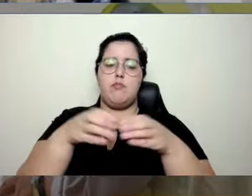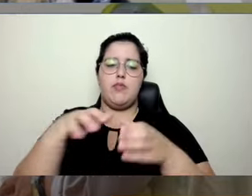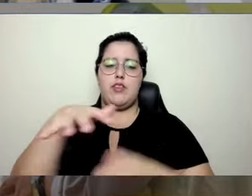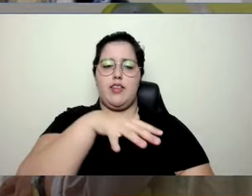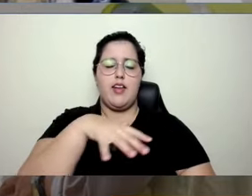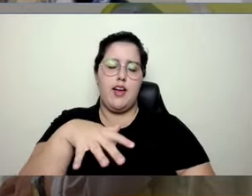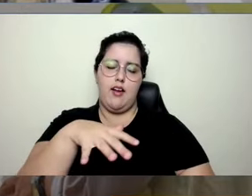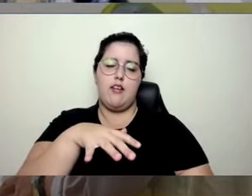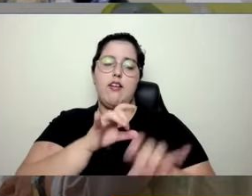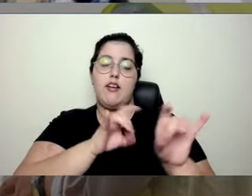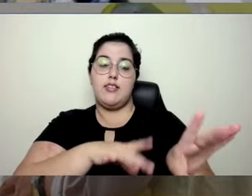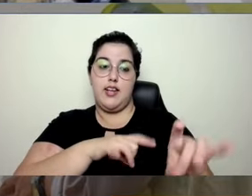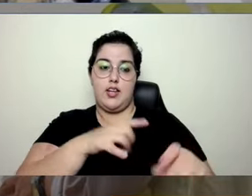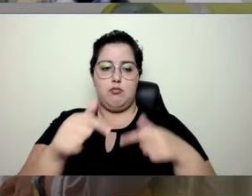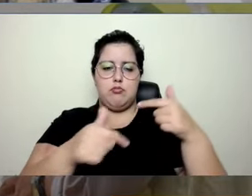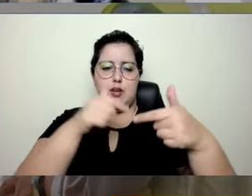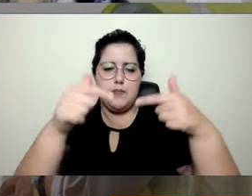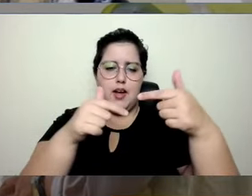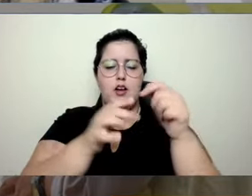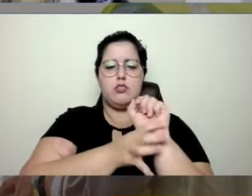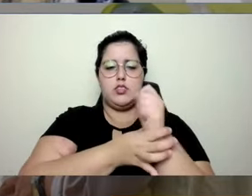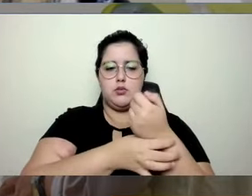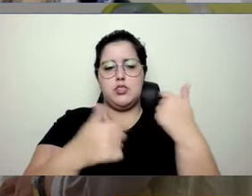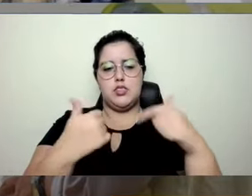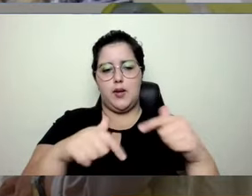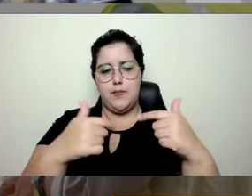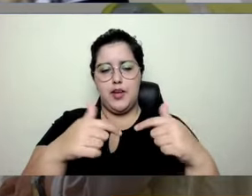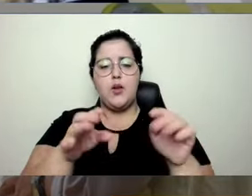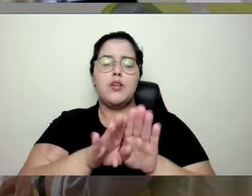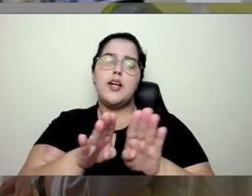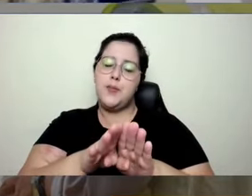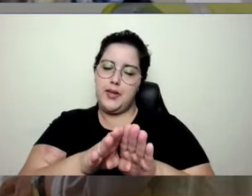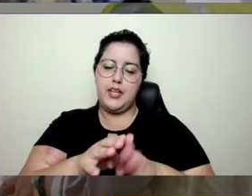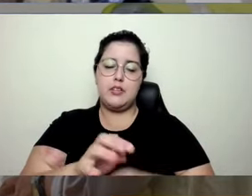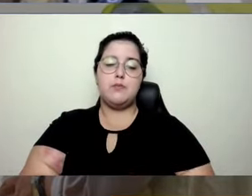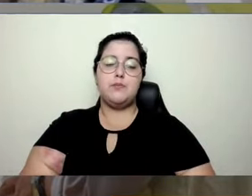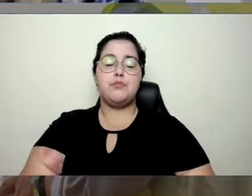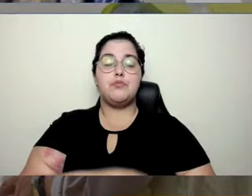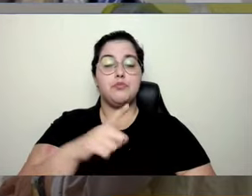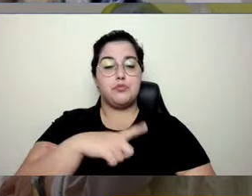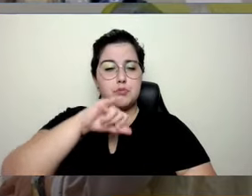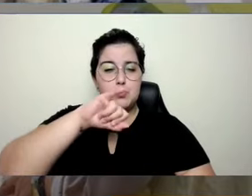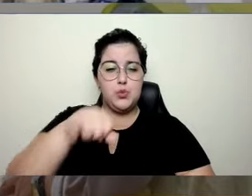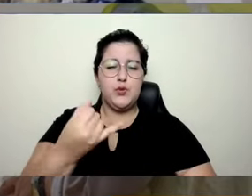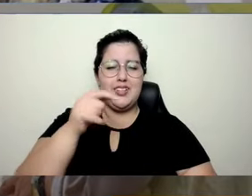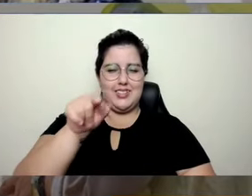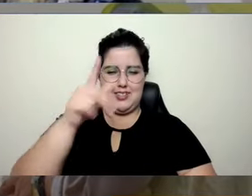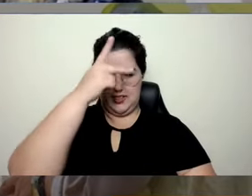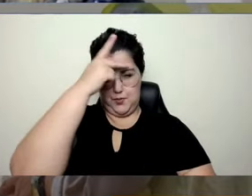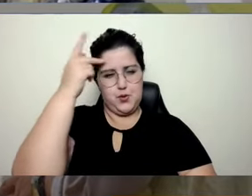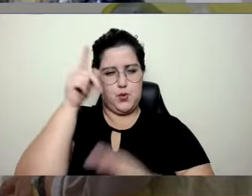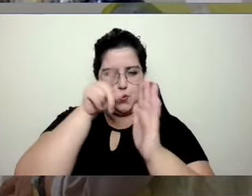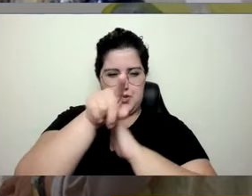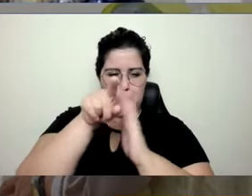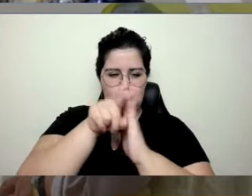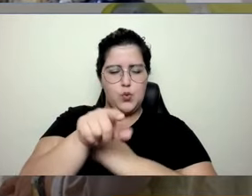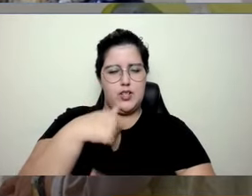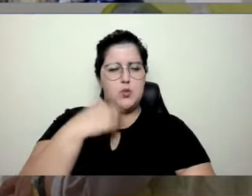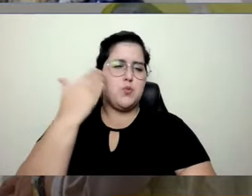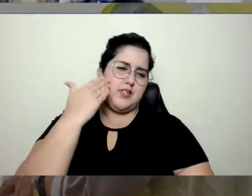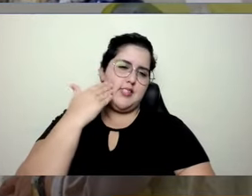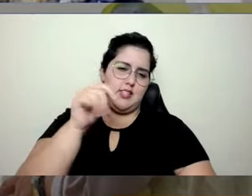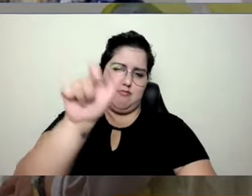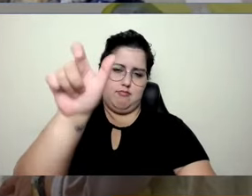segurança do trabalho? O que está sendo de diferente na formação? e já aproveitando essa pergunta dele, eu sei que você é uma